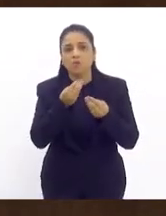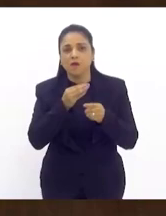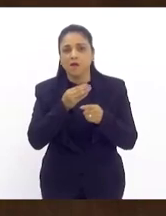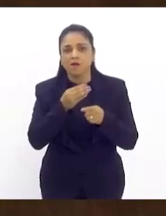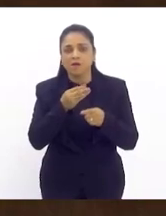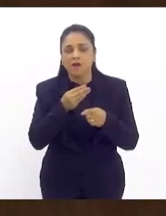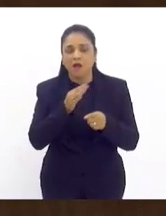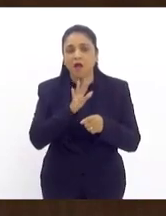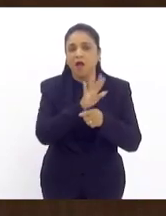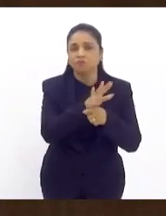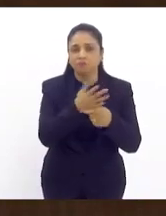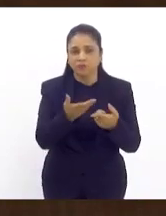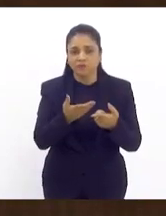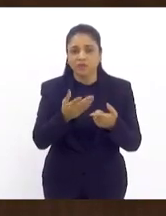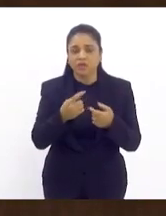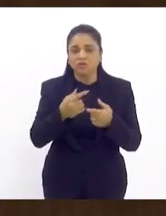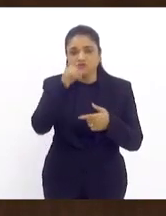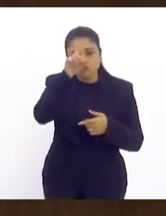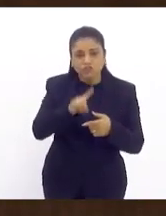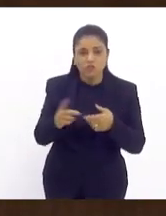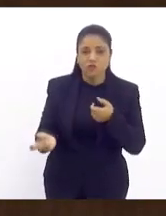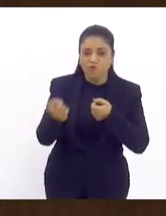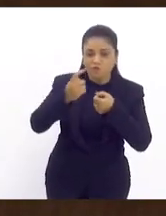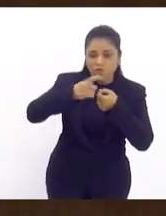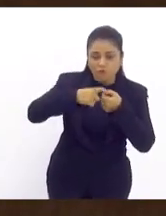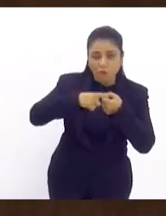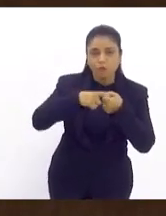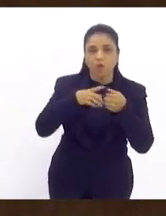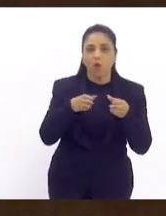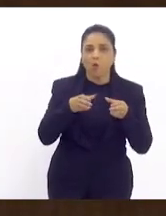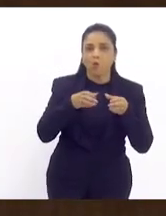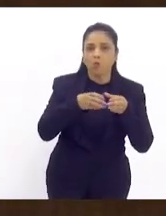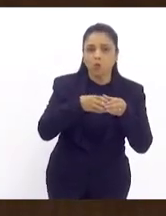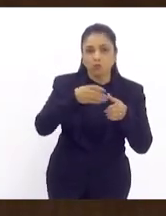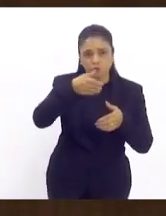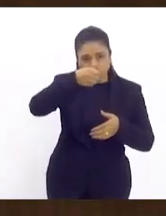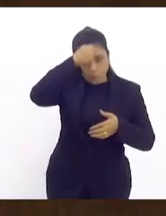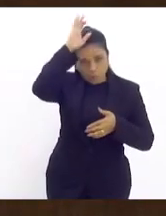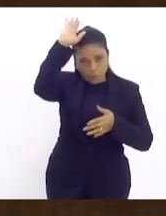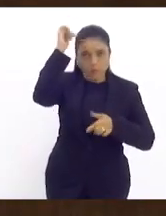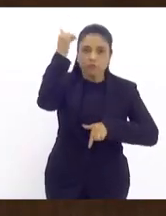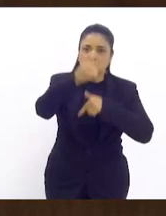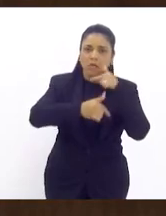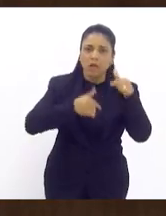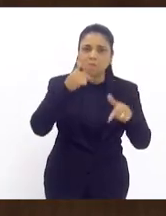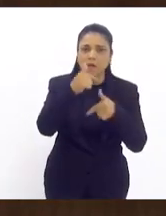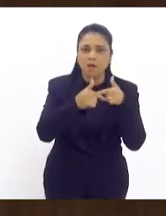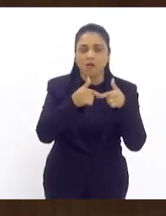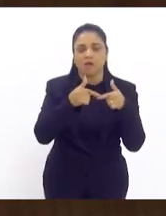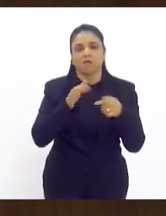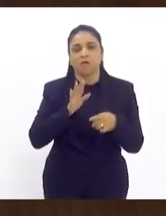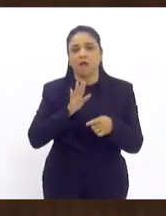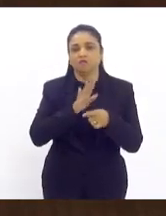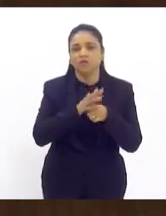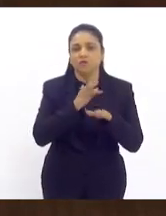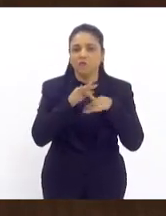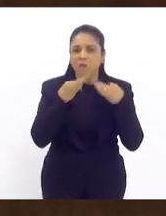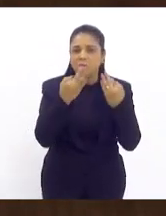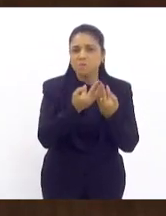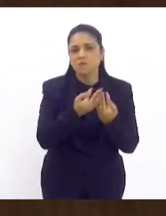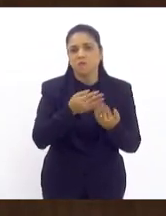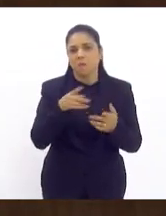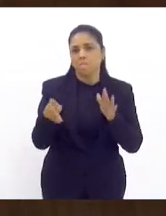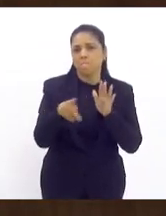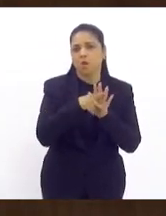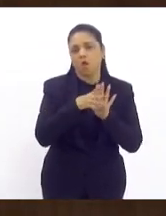deles de retornar à corporação trabalhar sustentar a sua família sem contar que nós temos um déficit muito